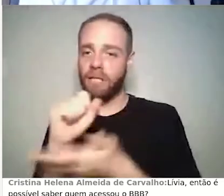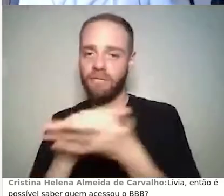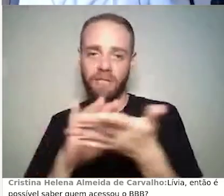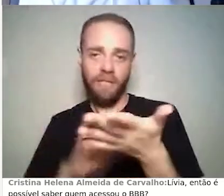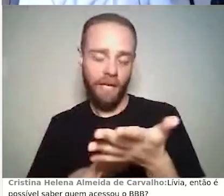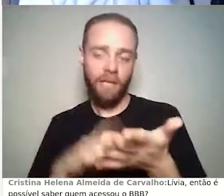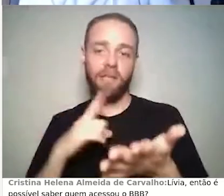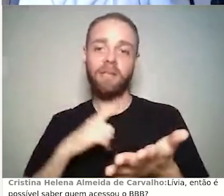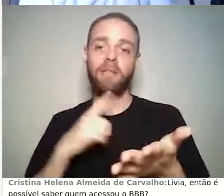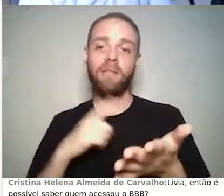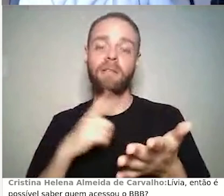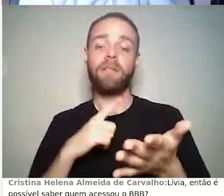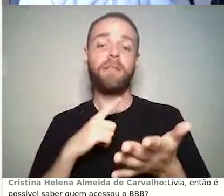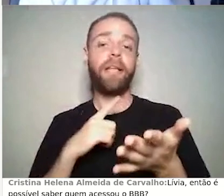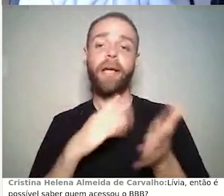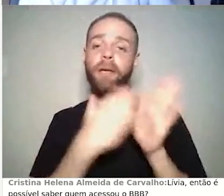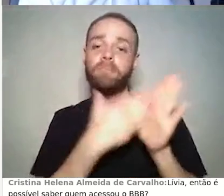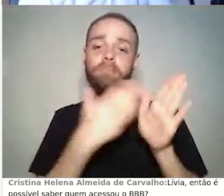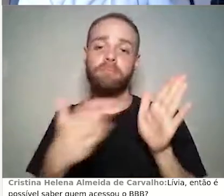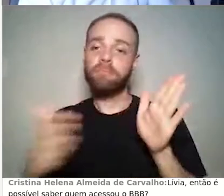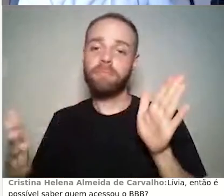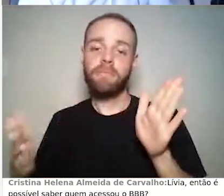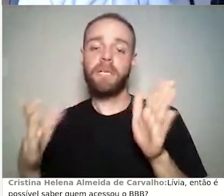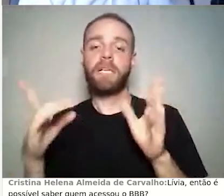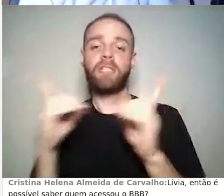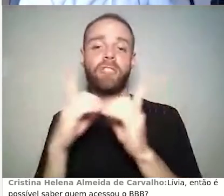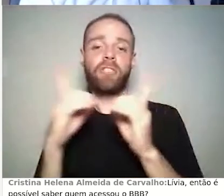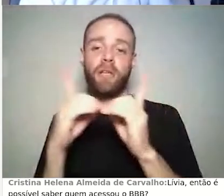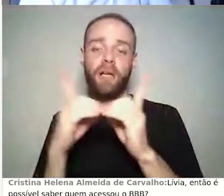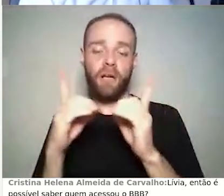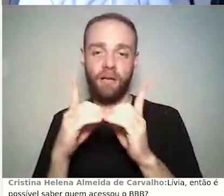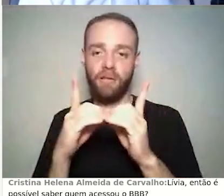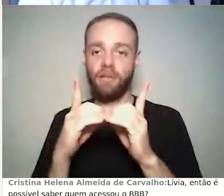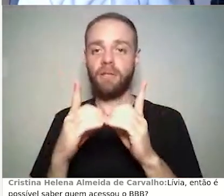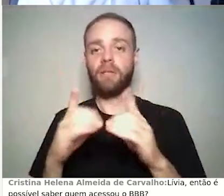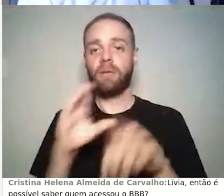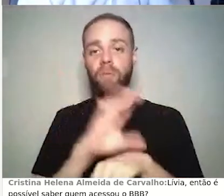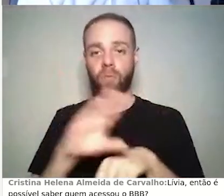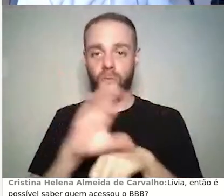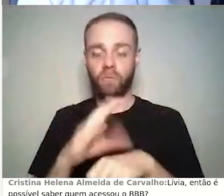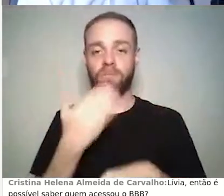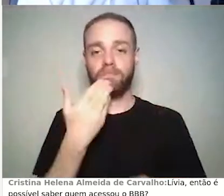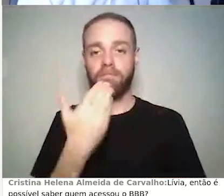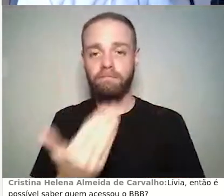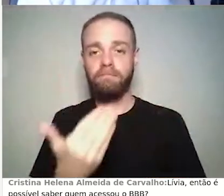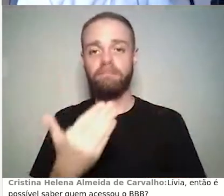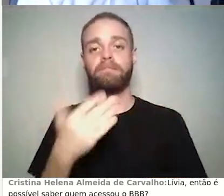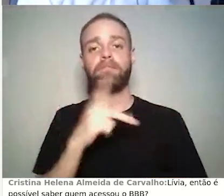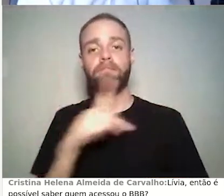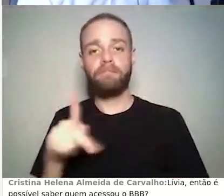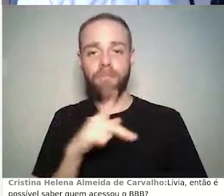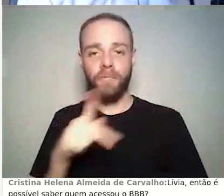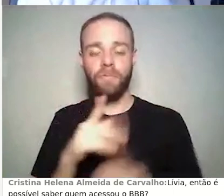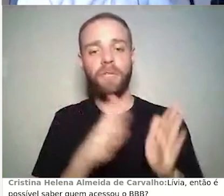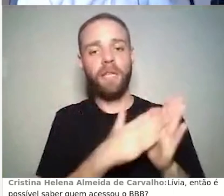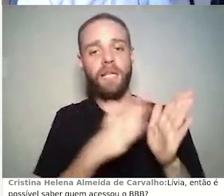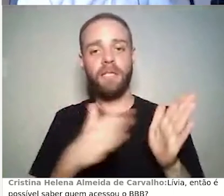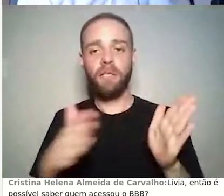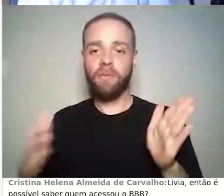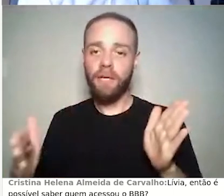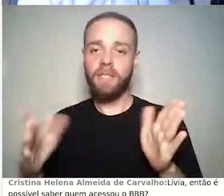sequência didática, por isso que a gente no curso, nós, sabe Tiago, a gente pede para os professores desenvolverem uma sequência didática,